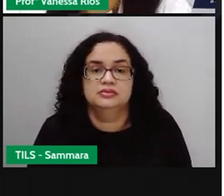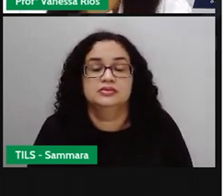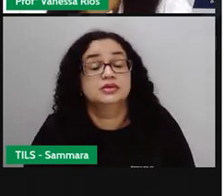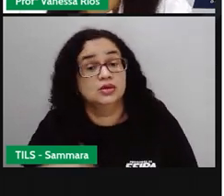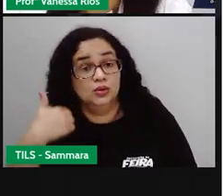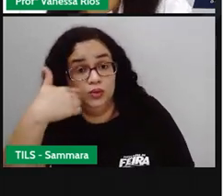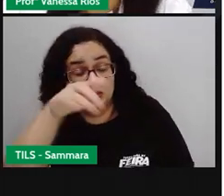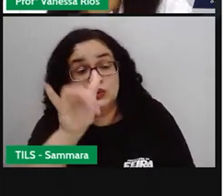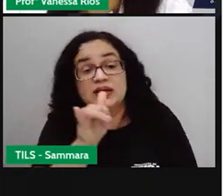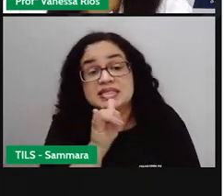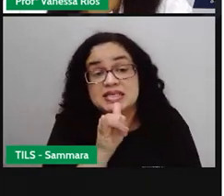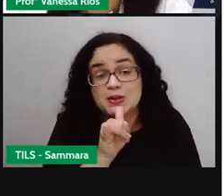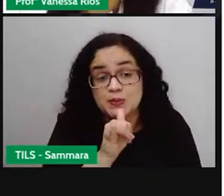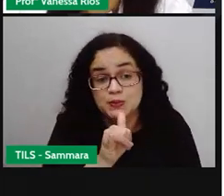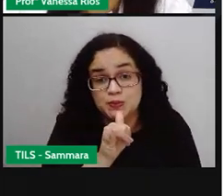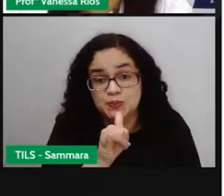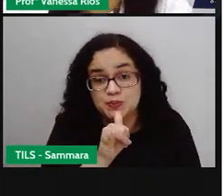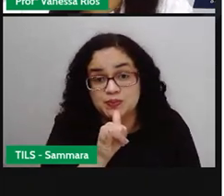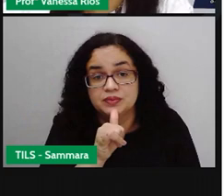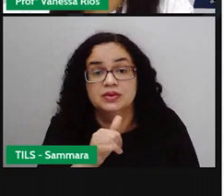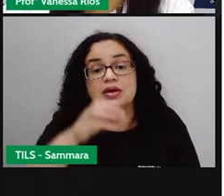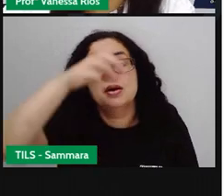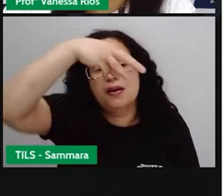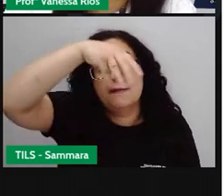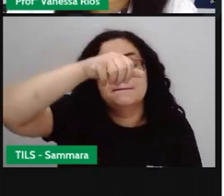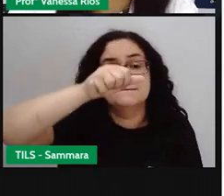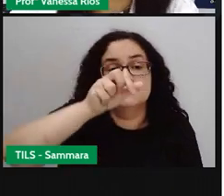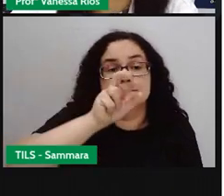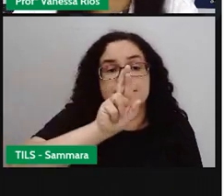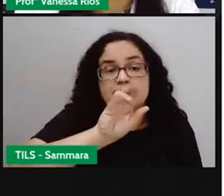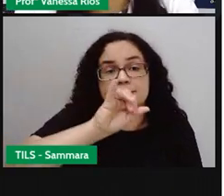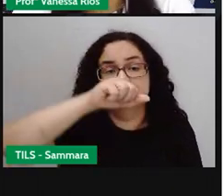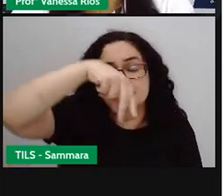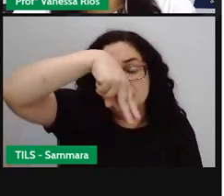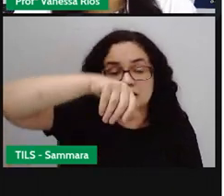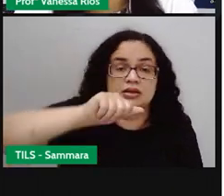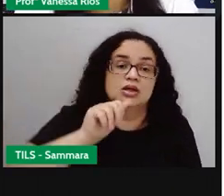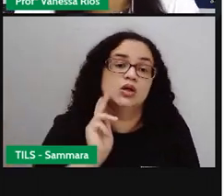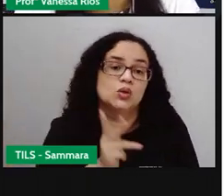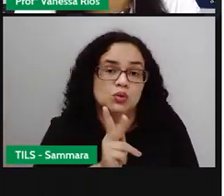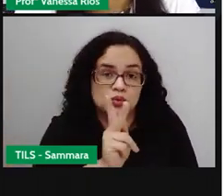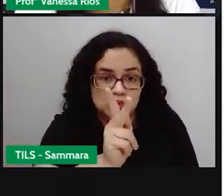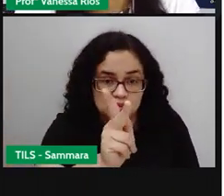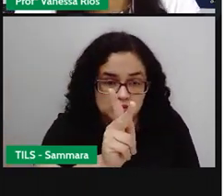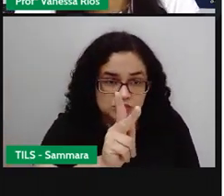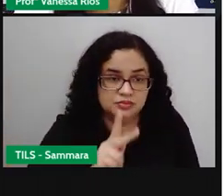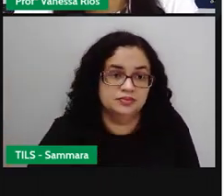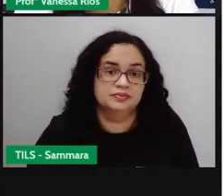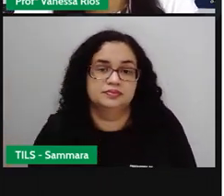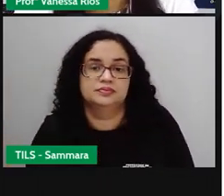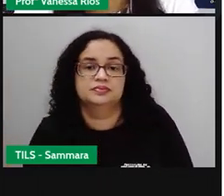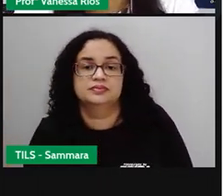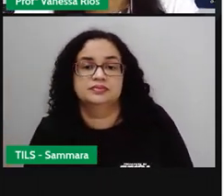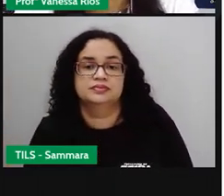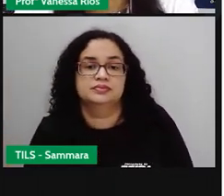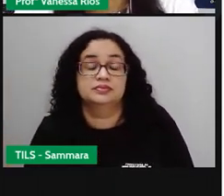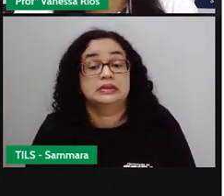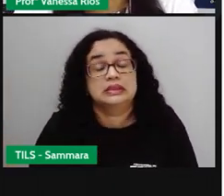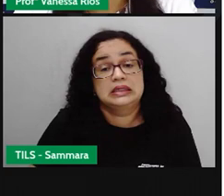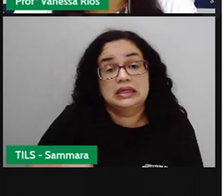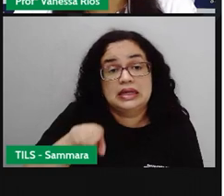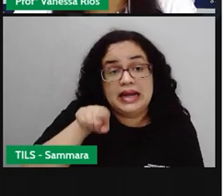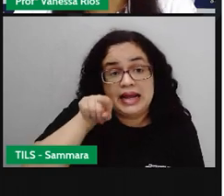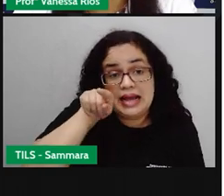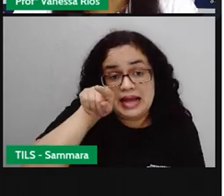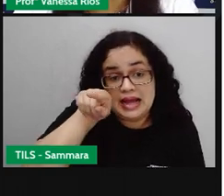Olha só, outro exemplo. Marina continua, não é? Com as suas atividades aí da sua rotina. Olha